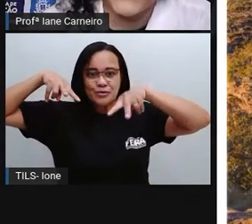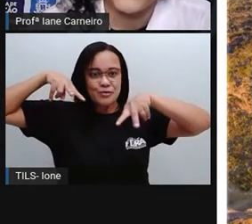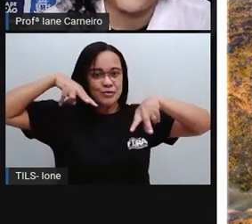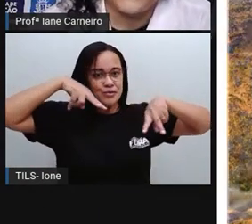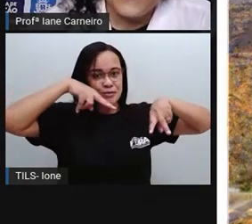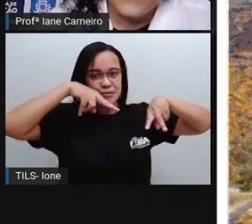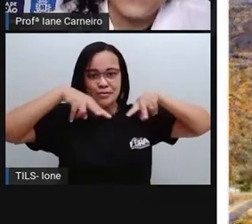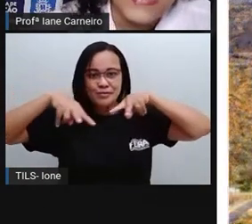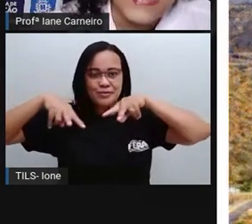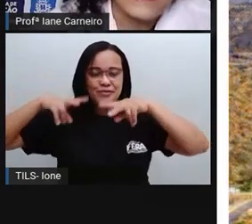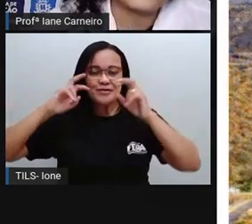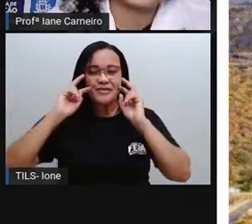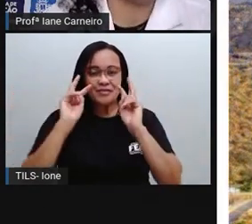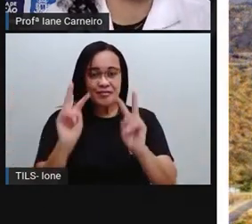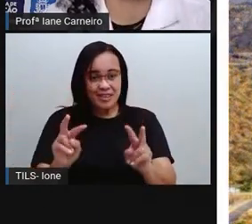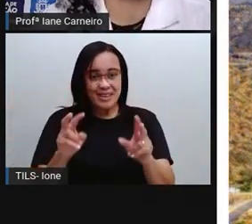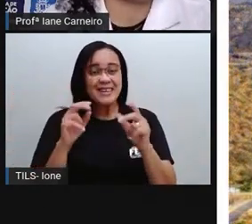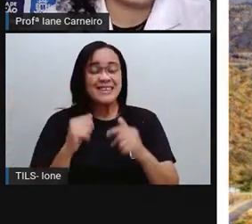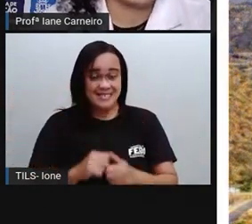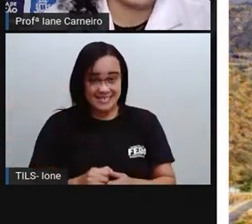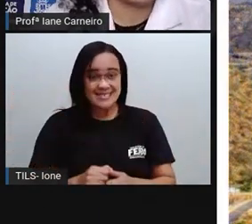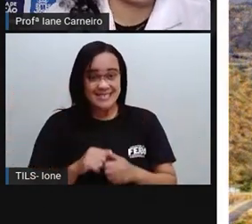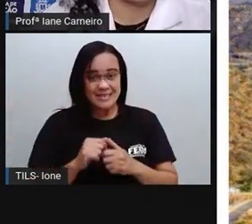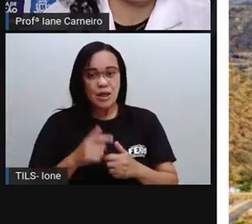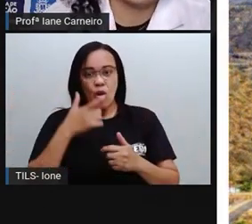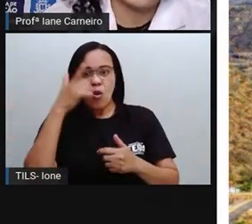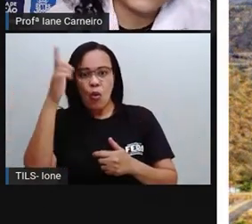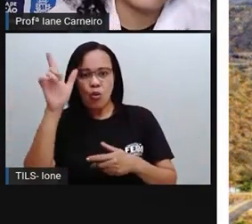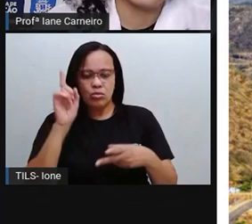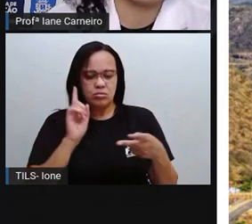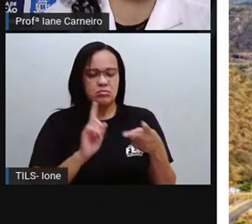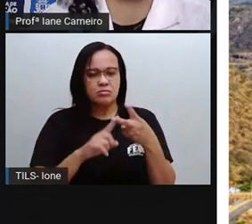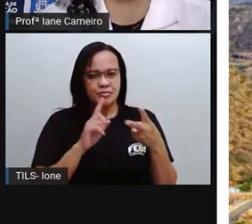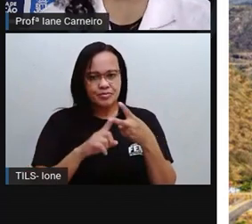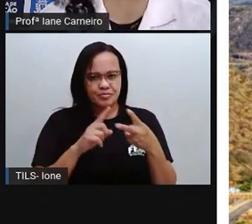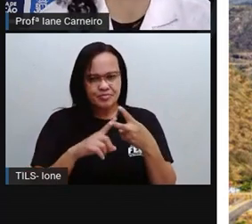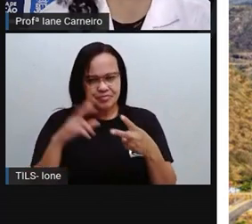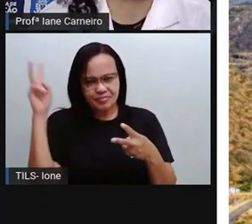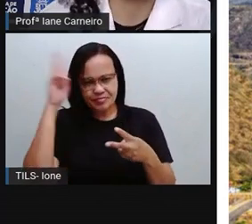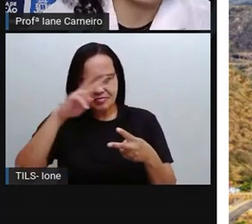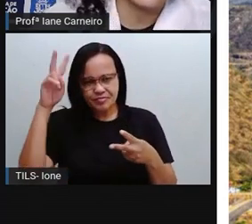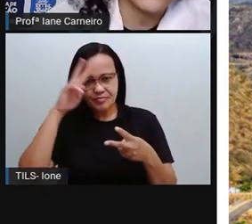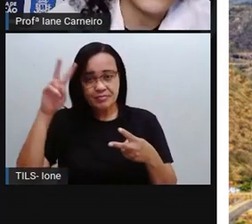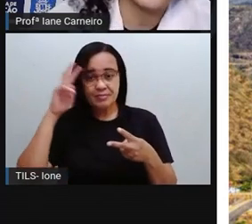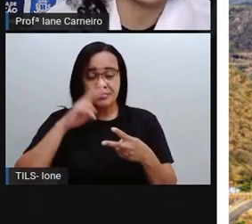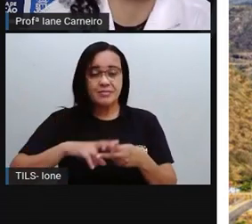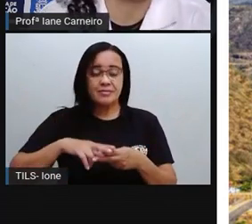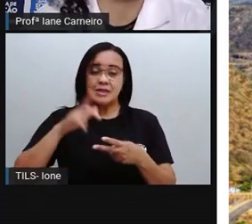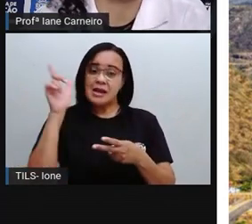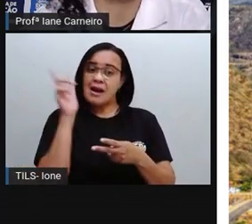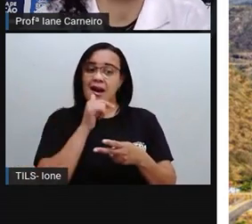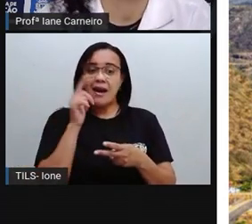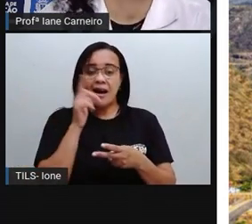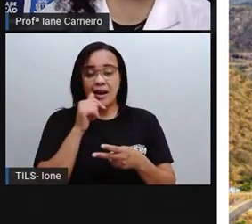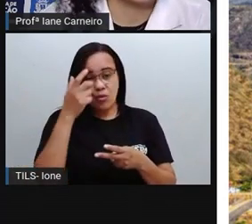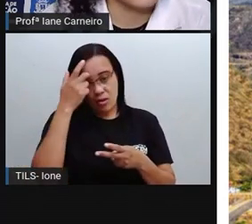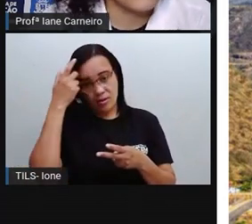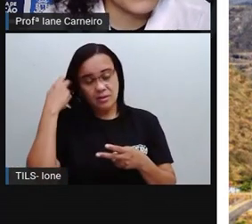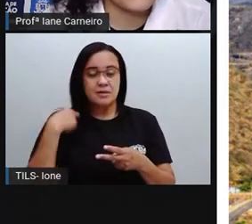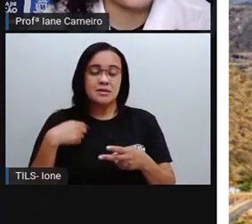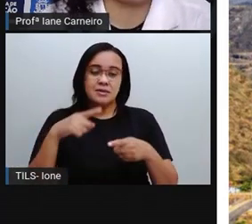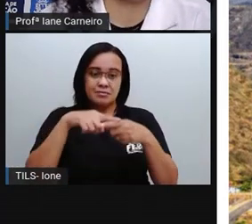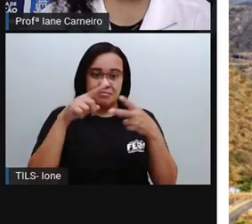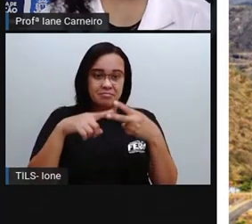Nasso. Aqui, outro lugar, ó, uma usina de Xingó, né? Que fica entre Alagoas e Sergipe, que